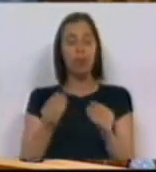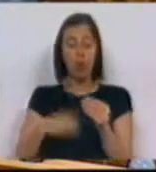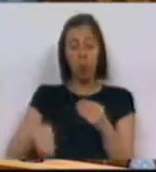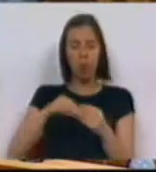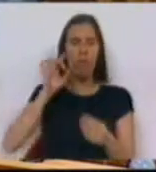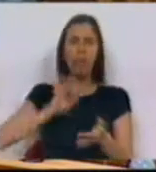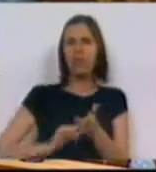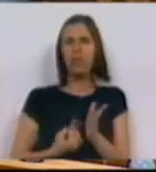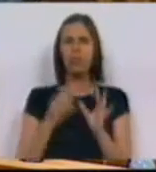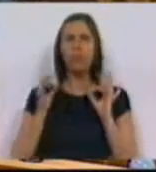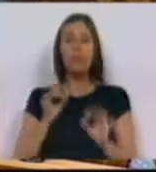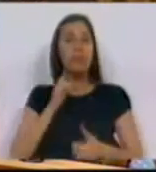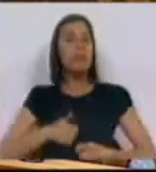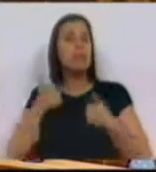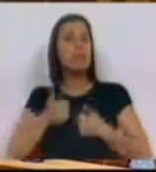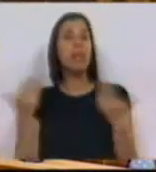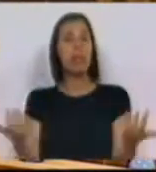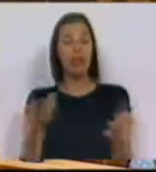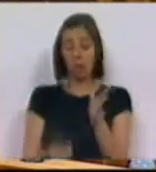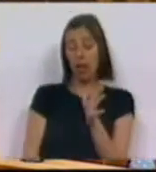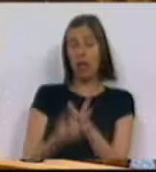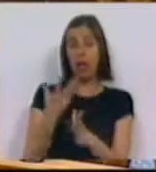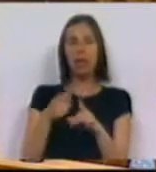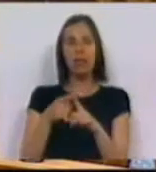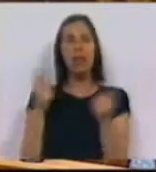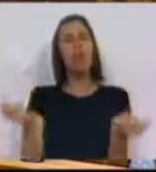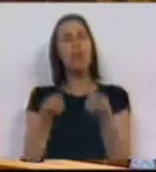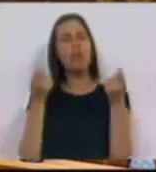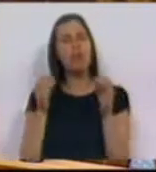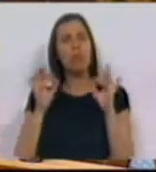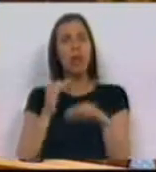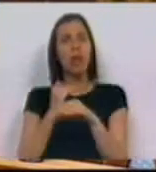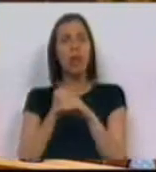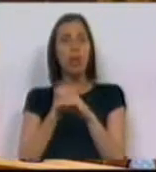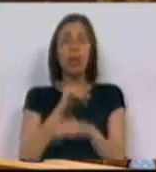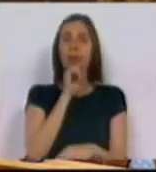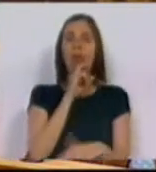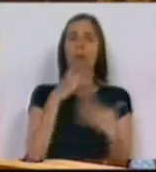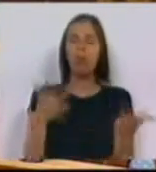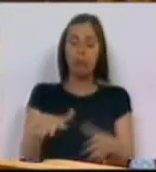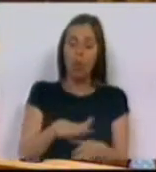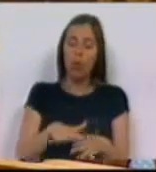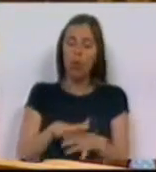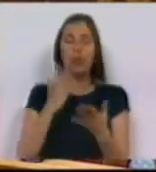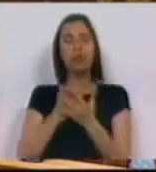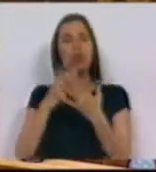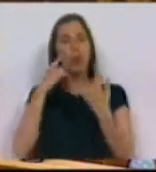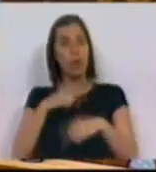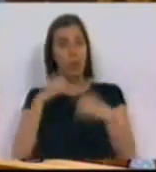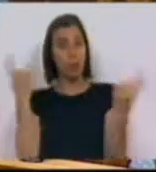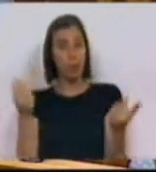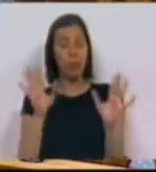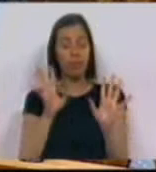componente fundamental, indispensável da criação e da promoção da igualdade de oportunidades no contexto da escola pública.